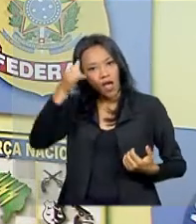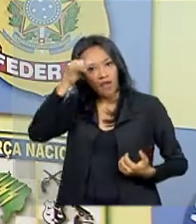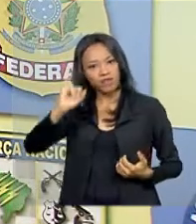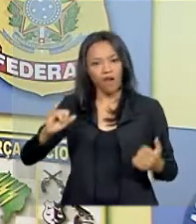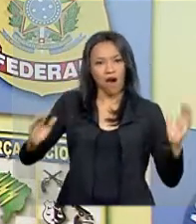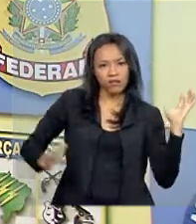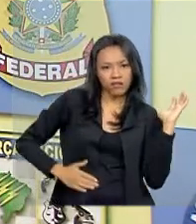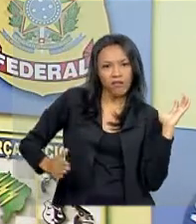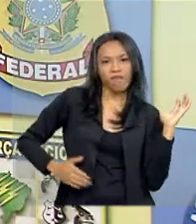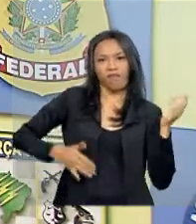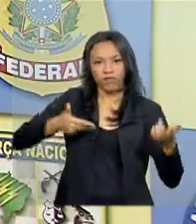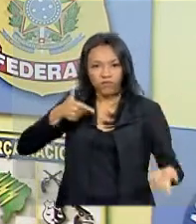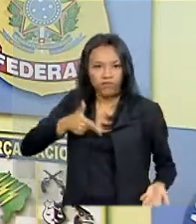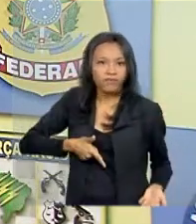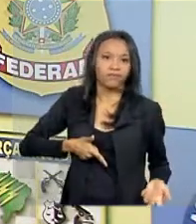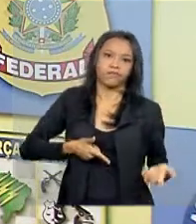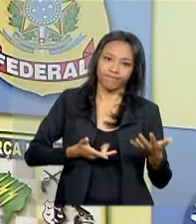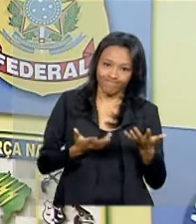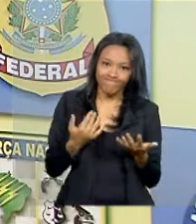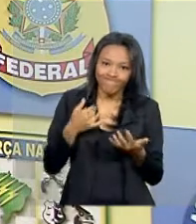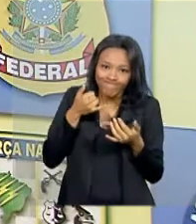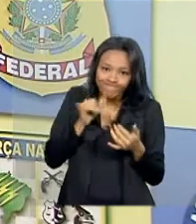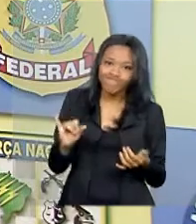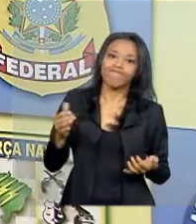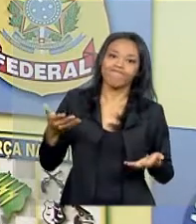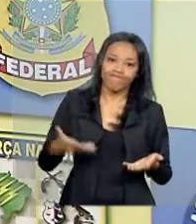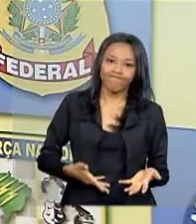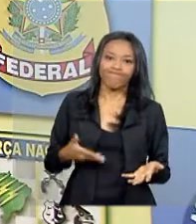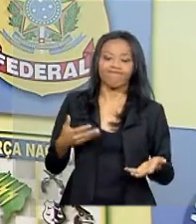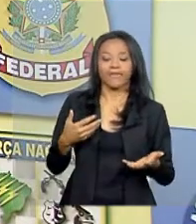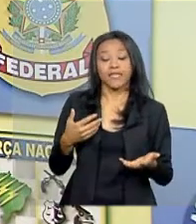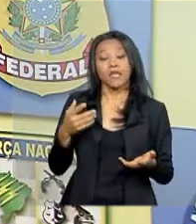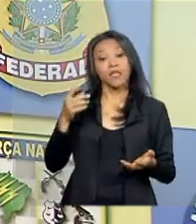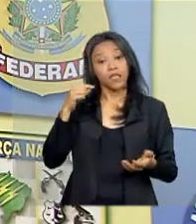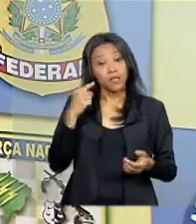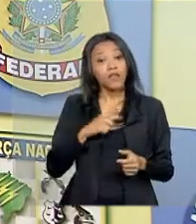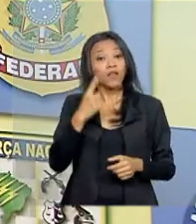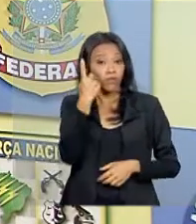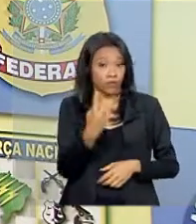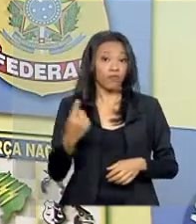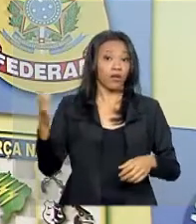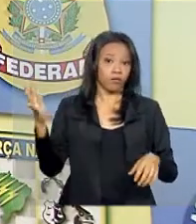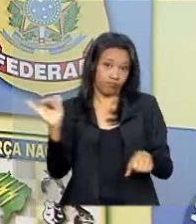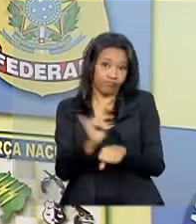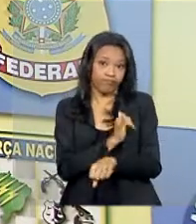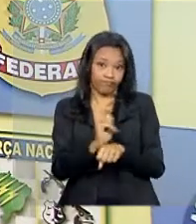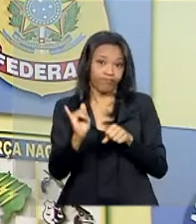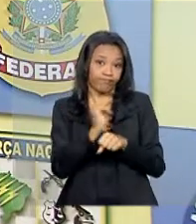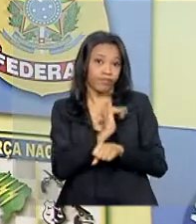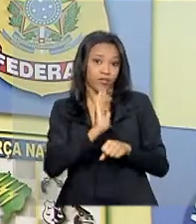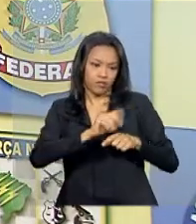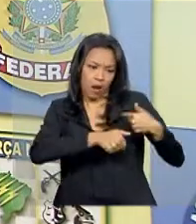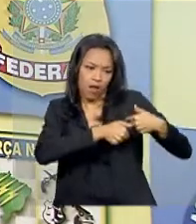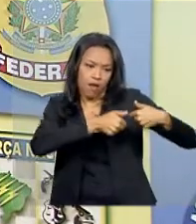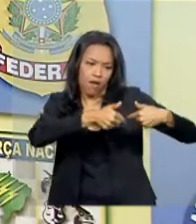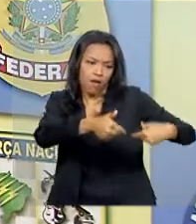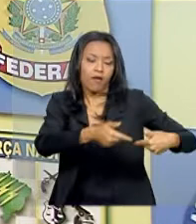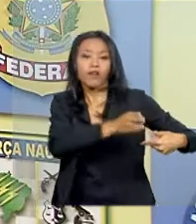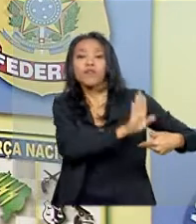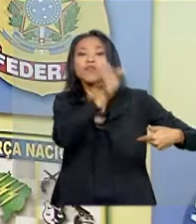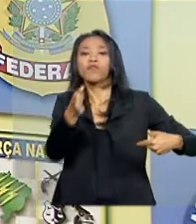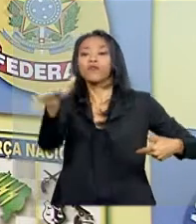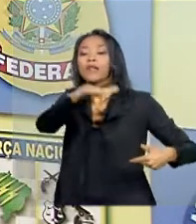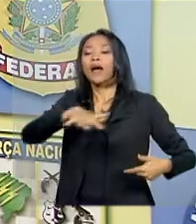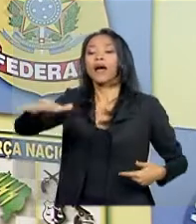Inclusive a gente pôde coletar algumas informações, uma dessas ações aconteceu em comunidades do Complexo do Salgueiro,